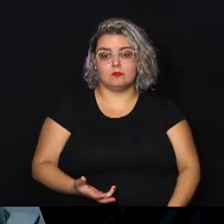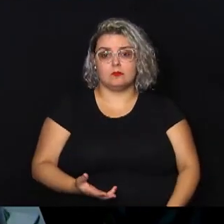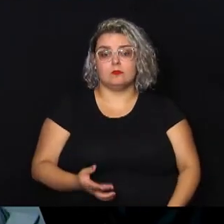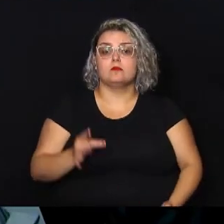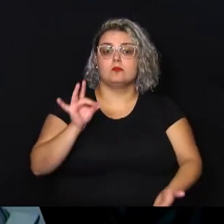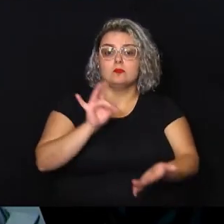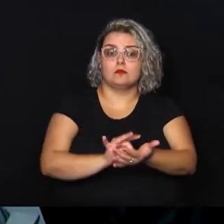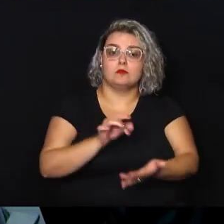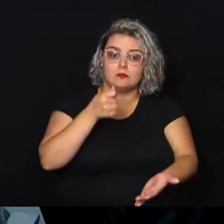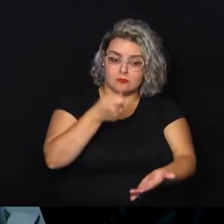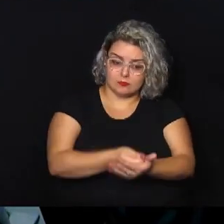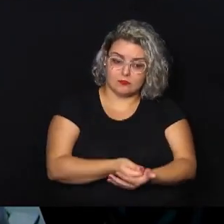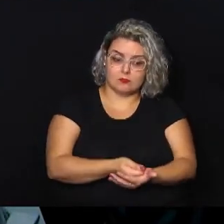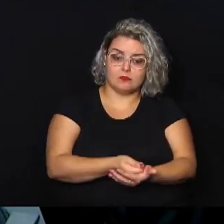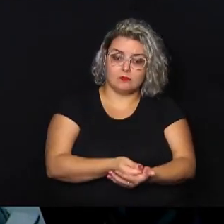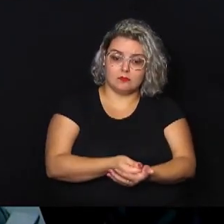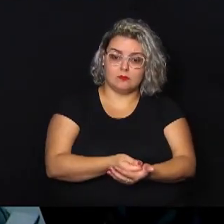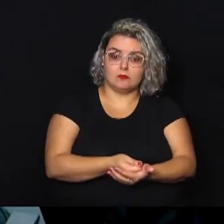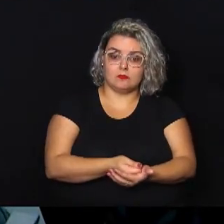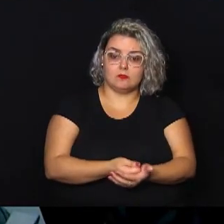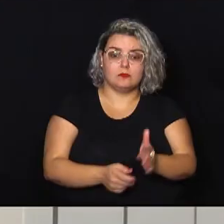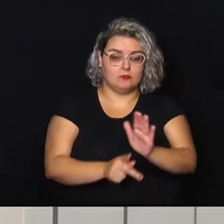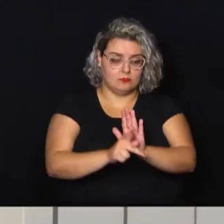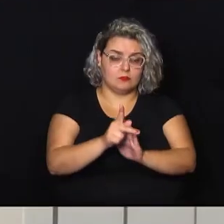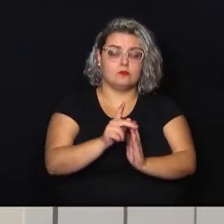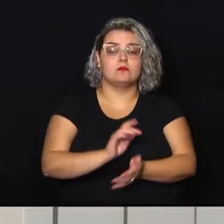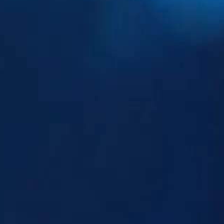cumprimento desses projetos.